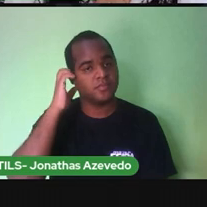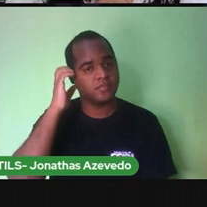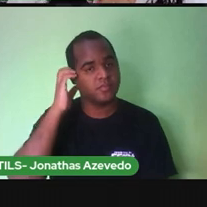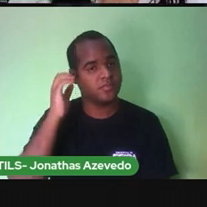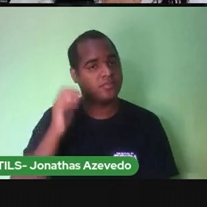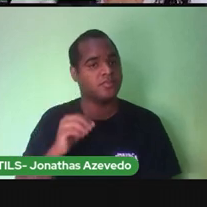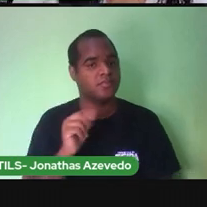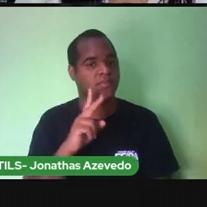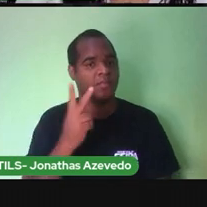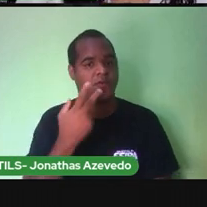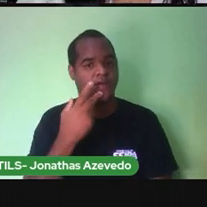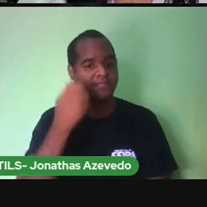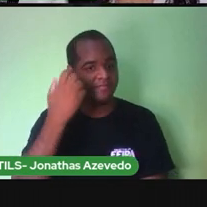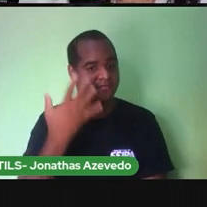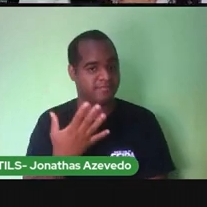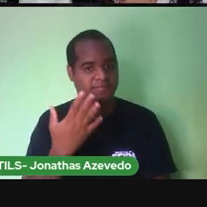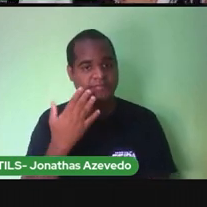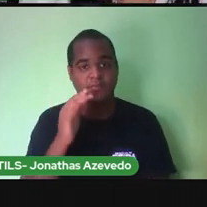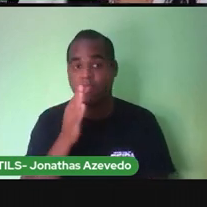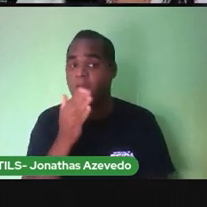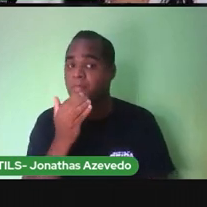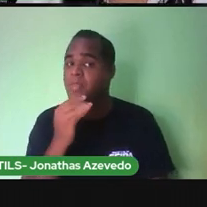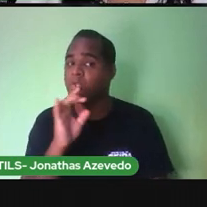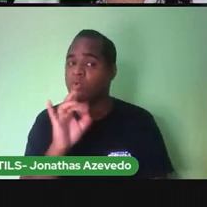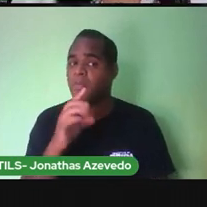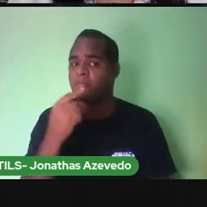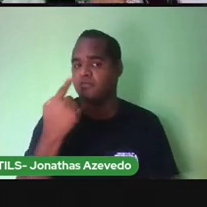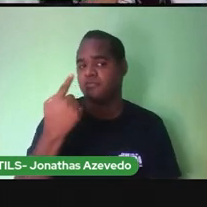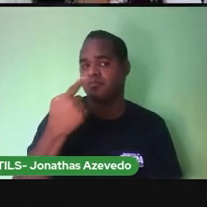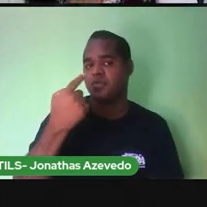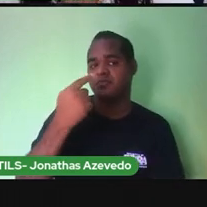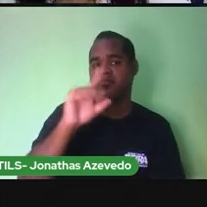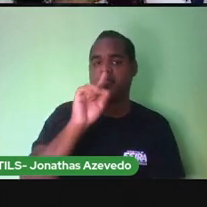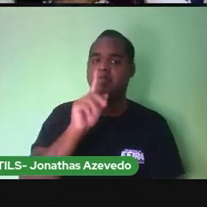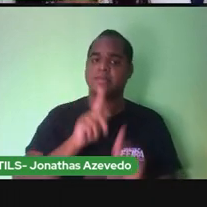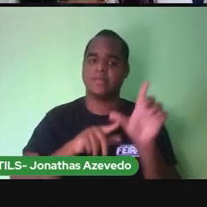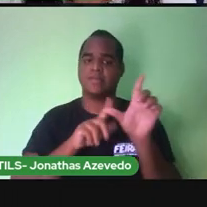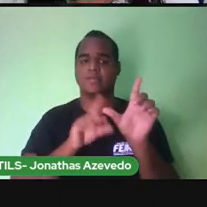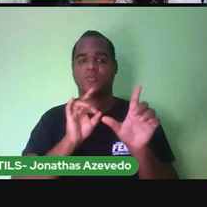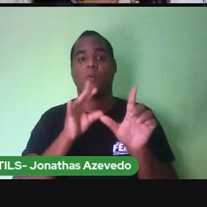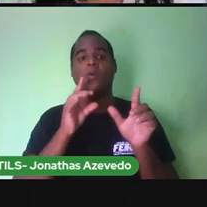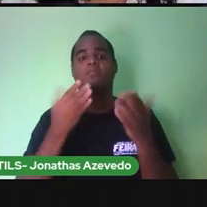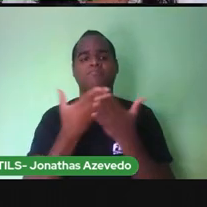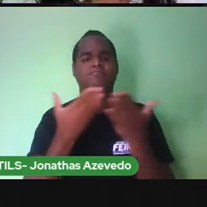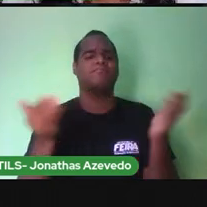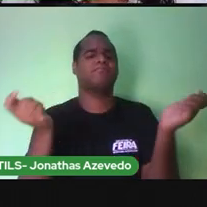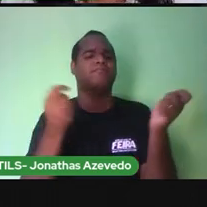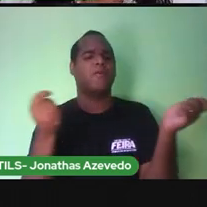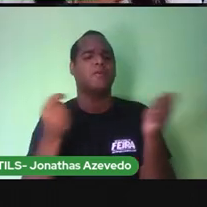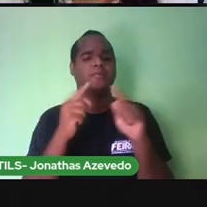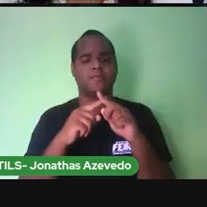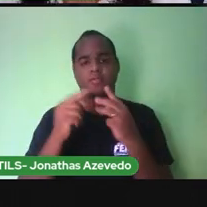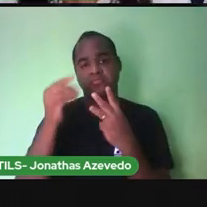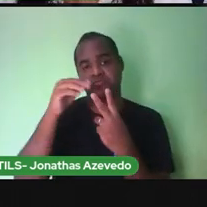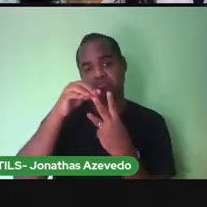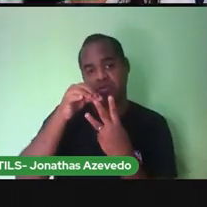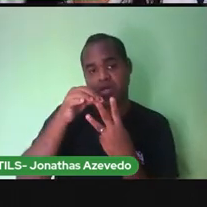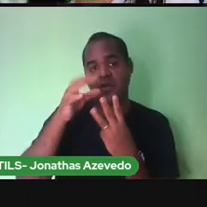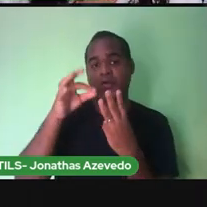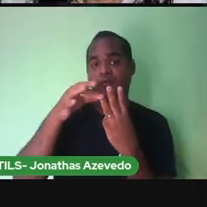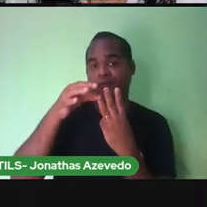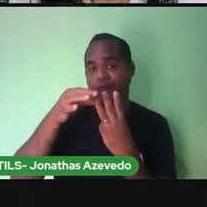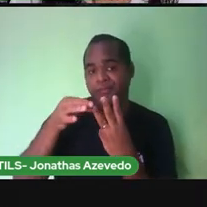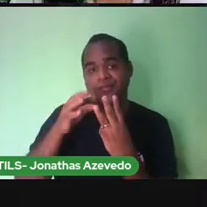A PRO só pediu para trocar a primeira letrinha. Mas você poderia trocar a do meio, a final.